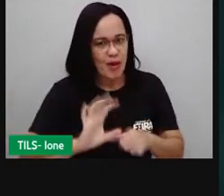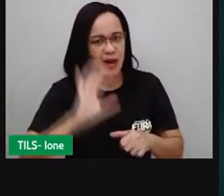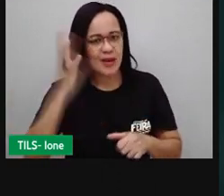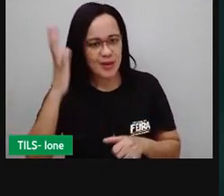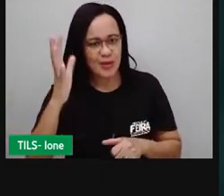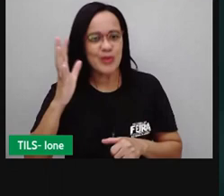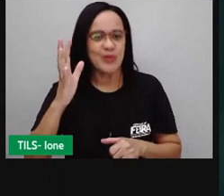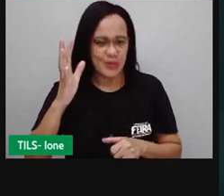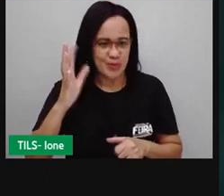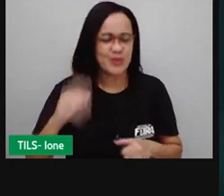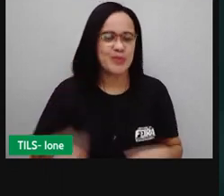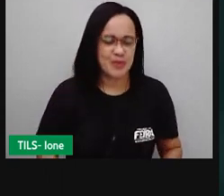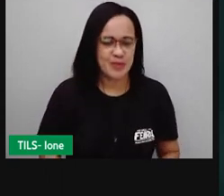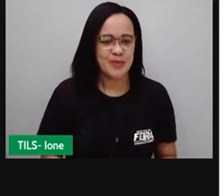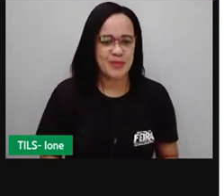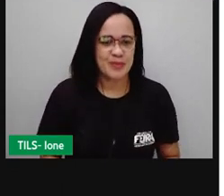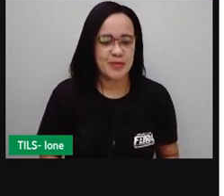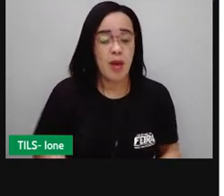espirros.